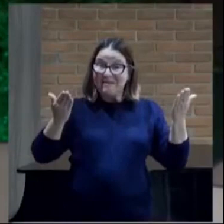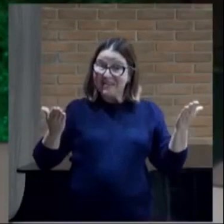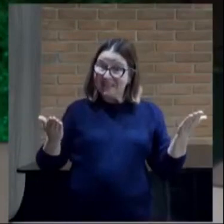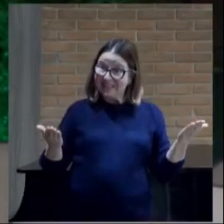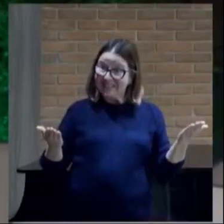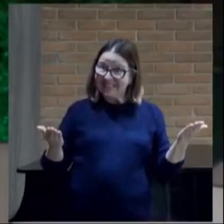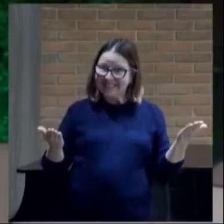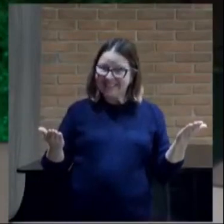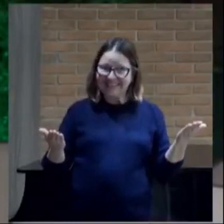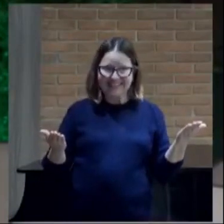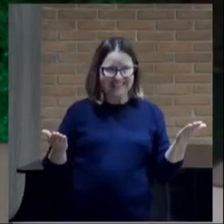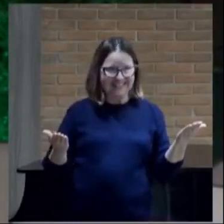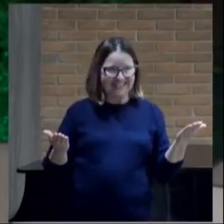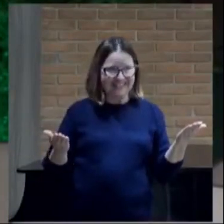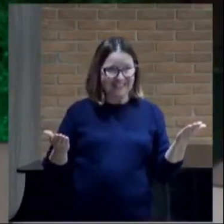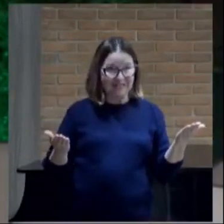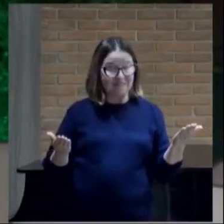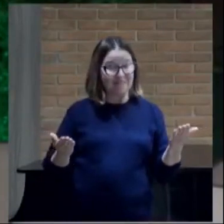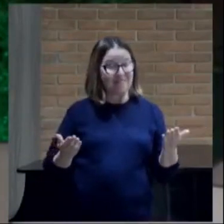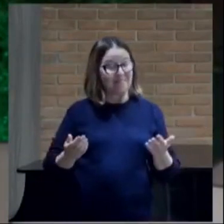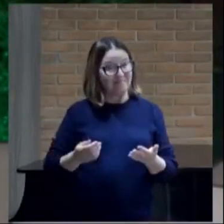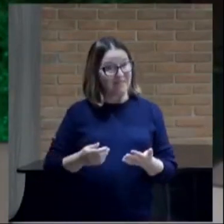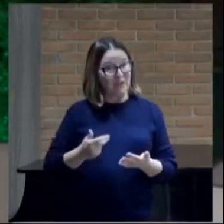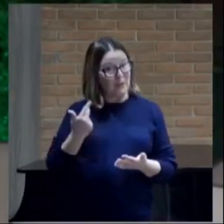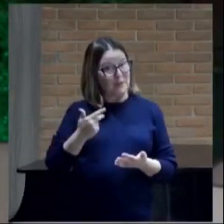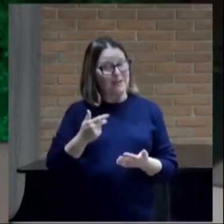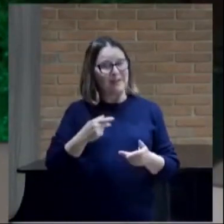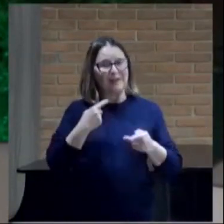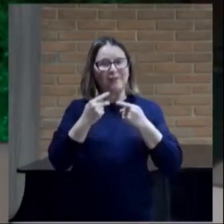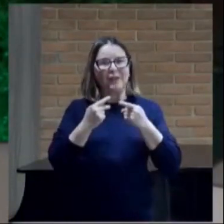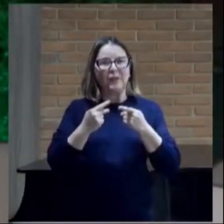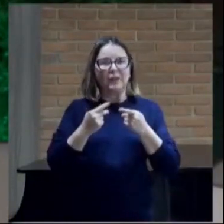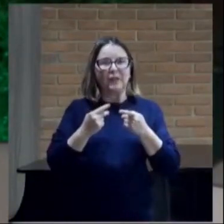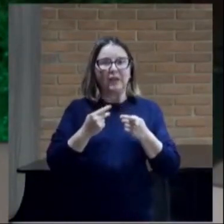vida o terceiro é orar